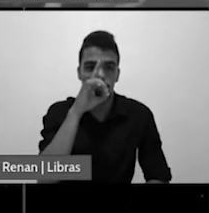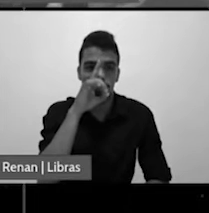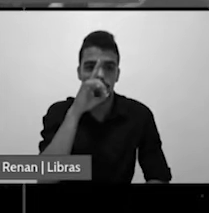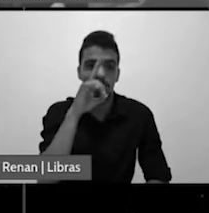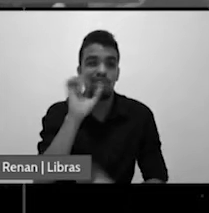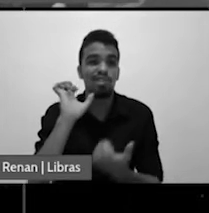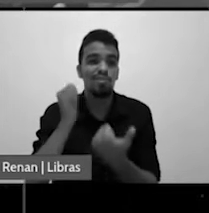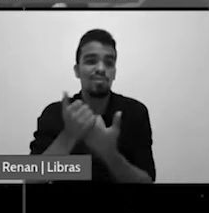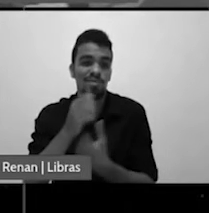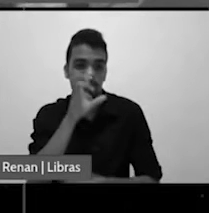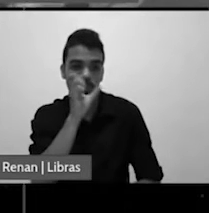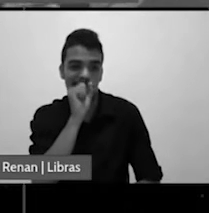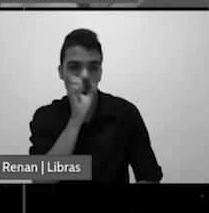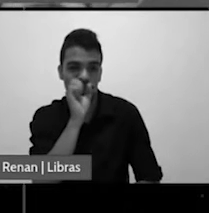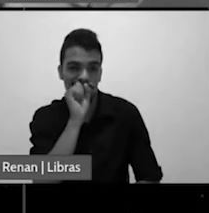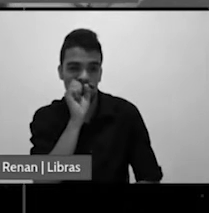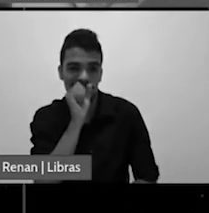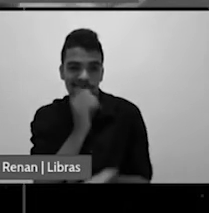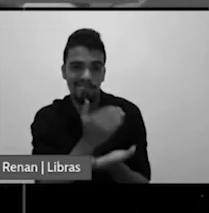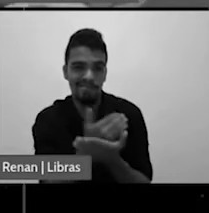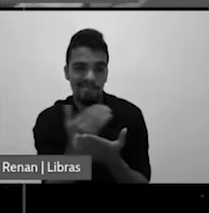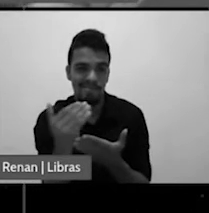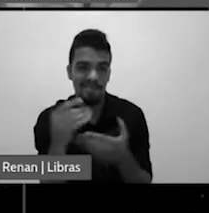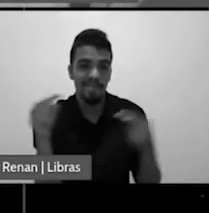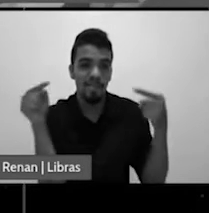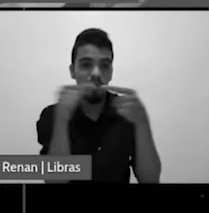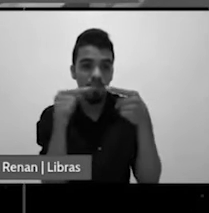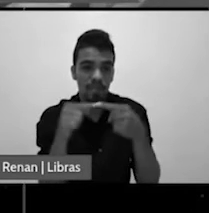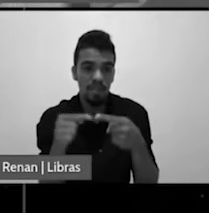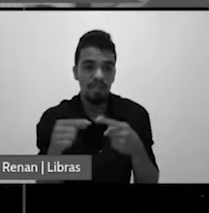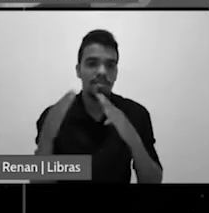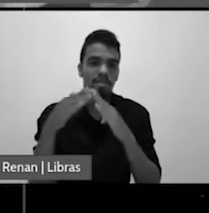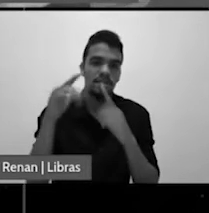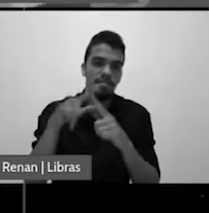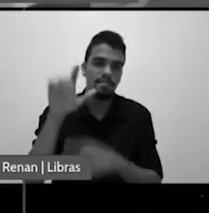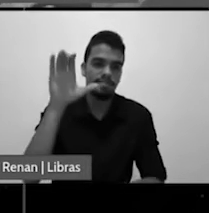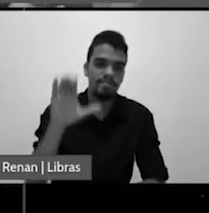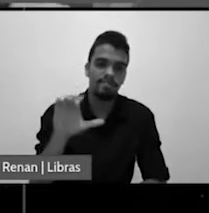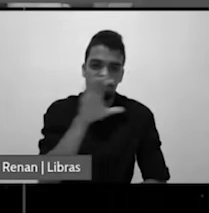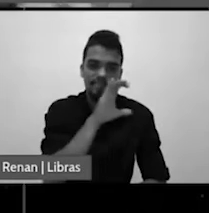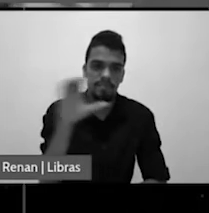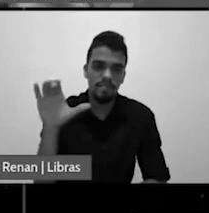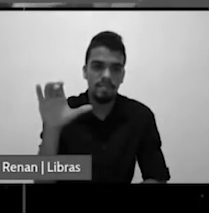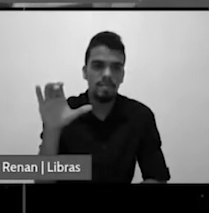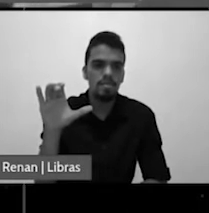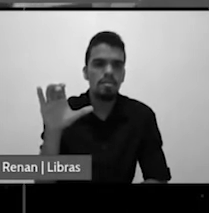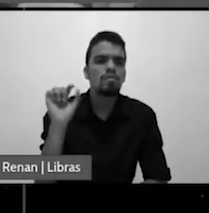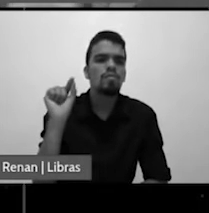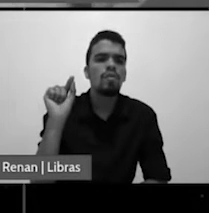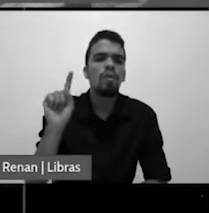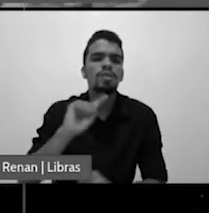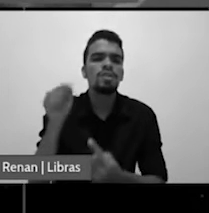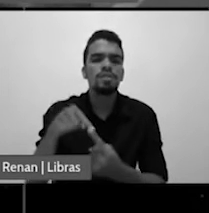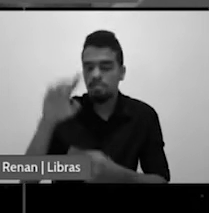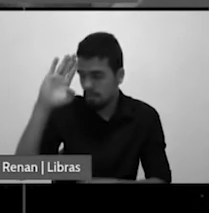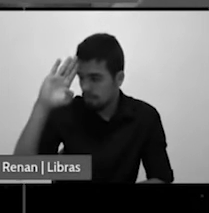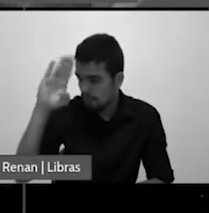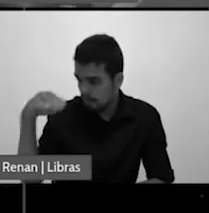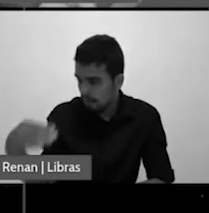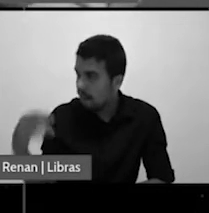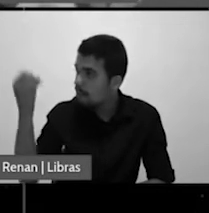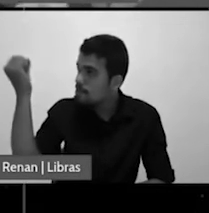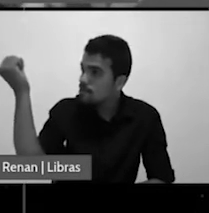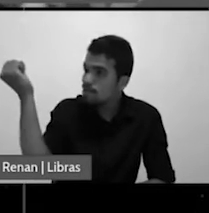catecismo, estão prestigiando, homenageando o Deus sol ao descansarem no dia do sol.